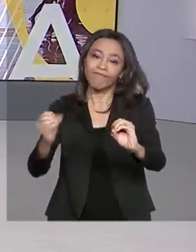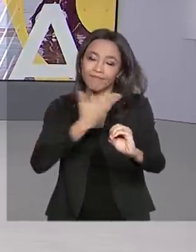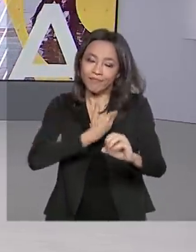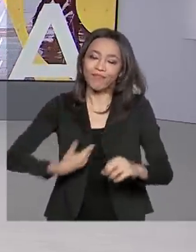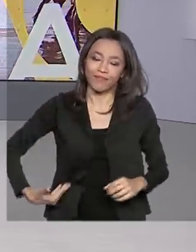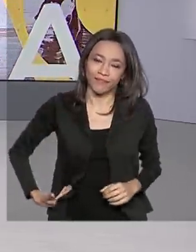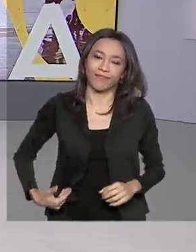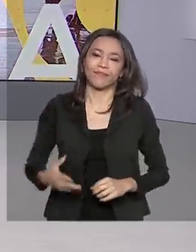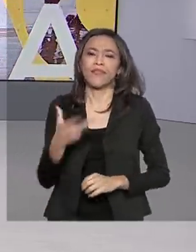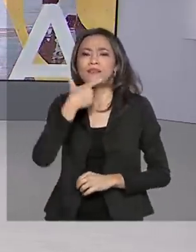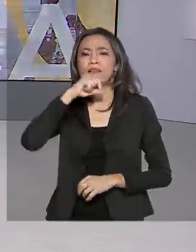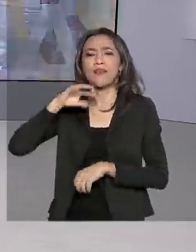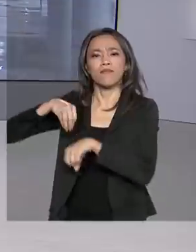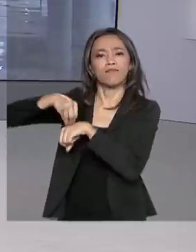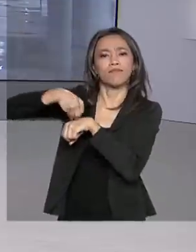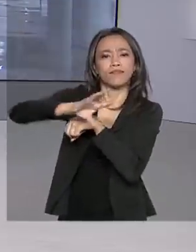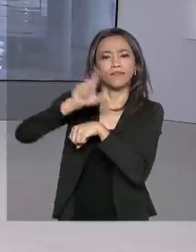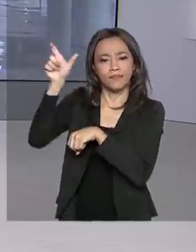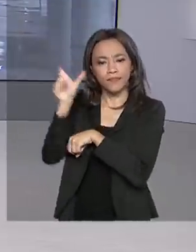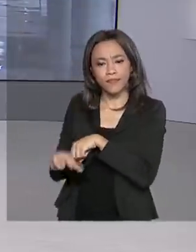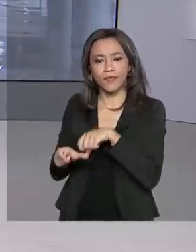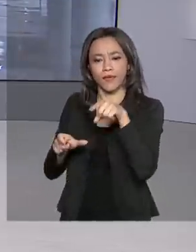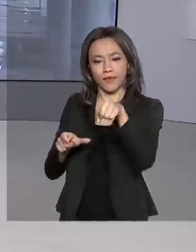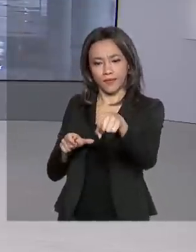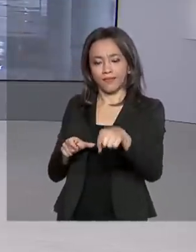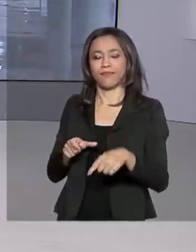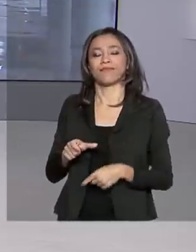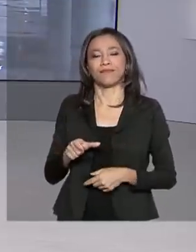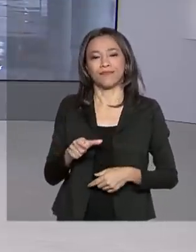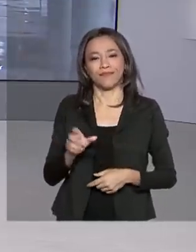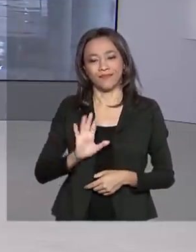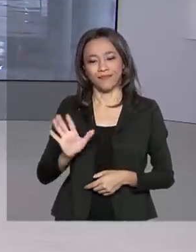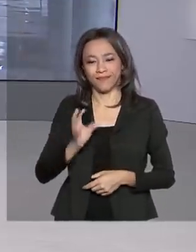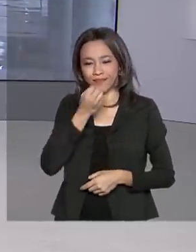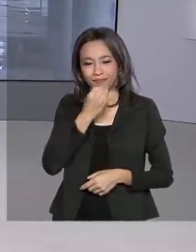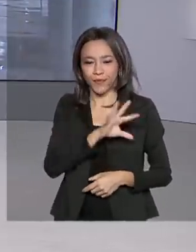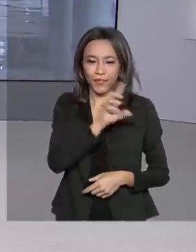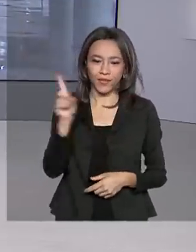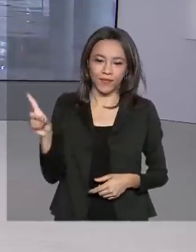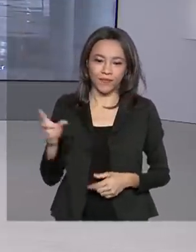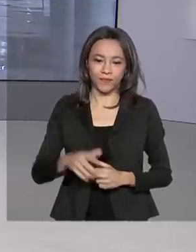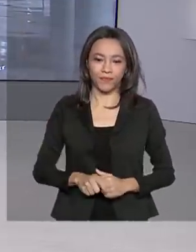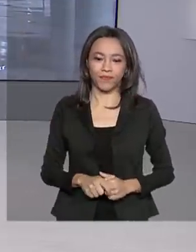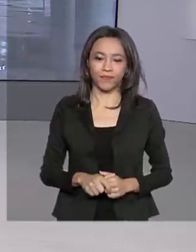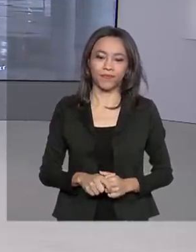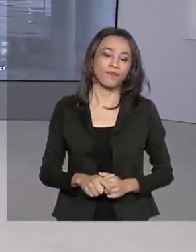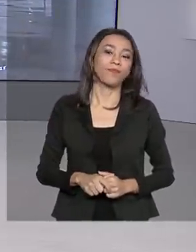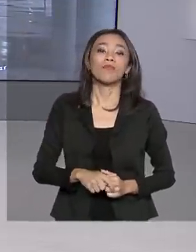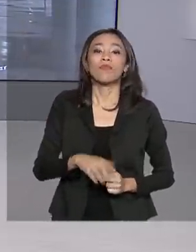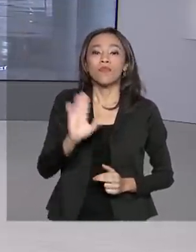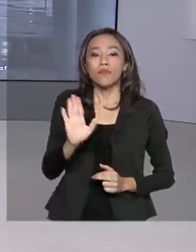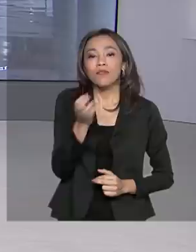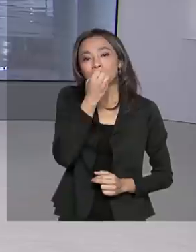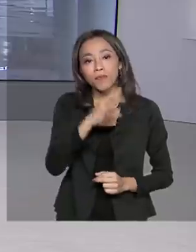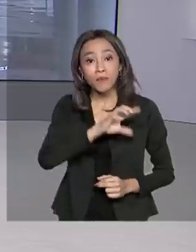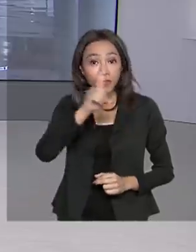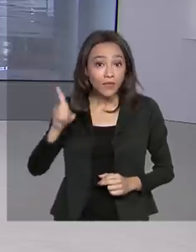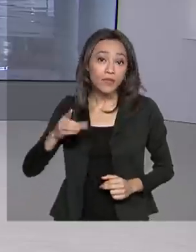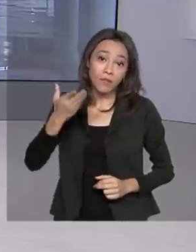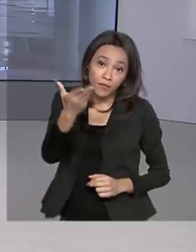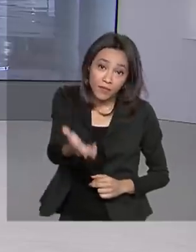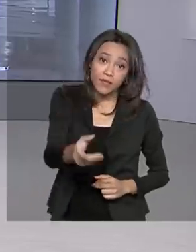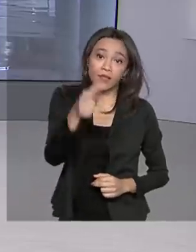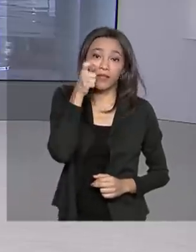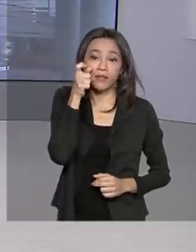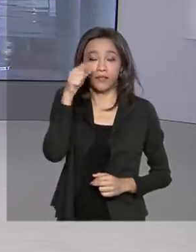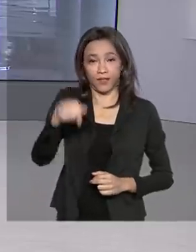Quem traz as informações para a gente é a repórter Luciana Colares de Holanda. Lu, bom dia. Oi, Renata, bom dia para você, bom dia para você